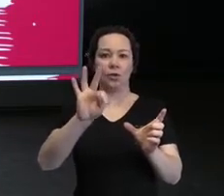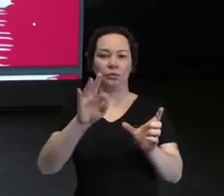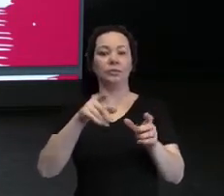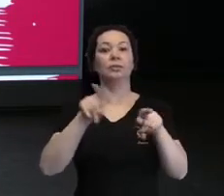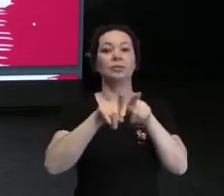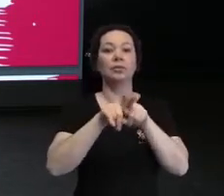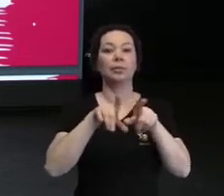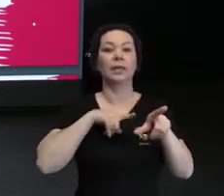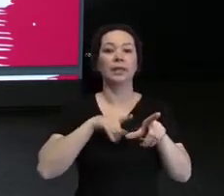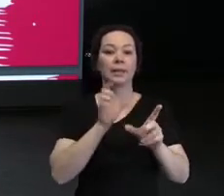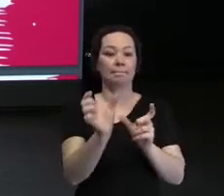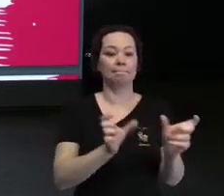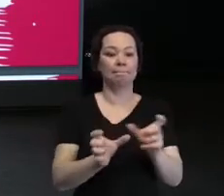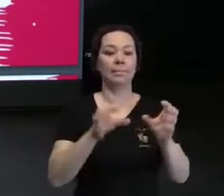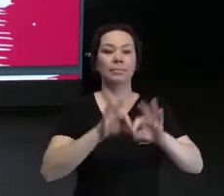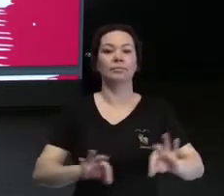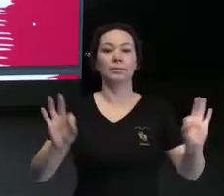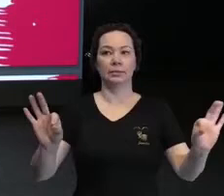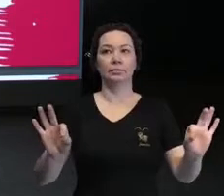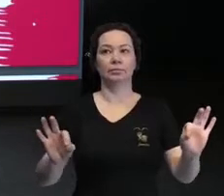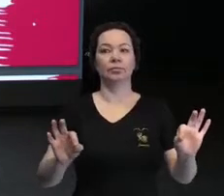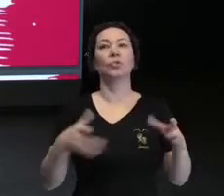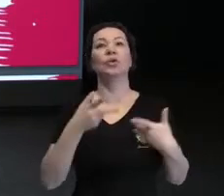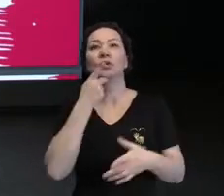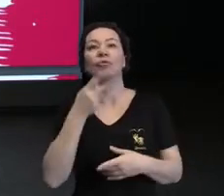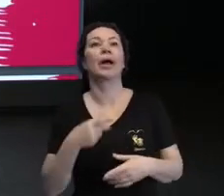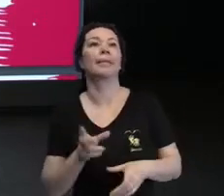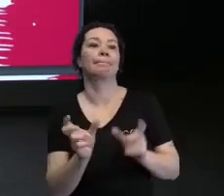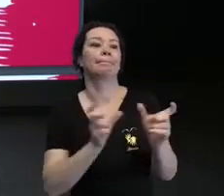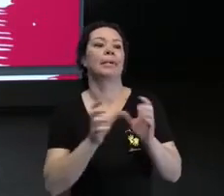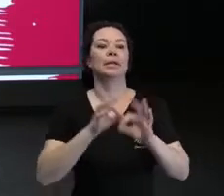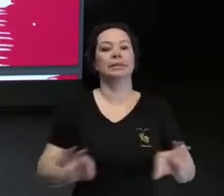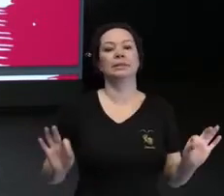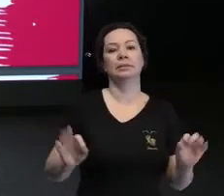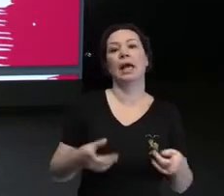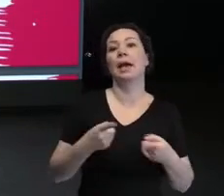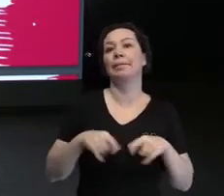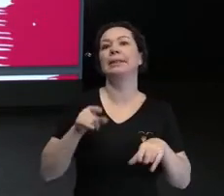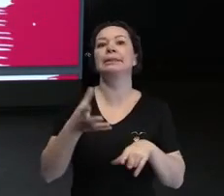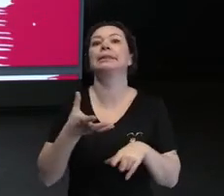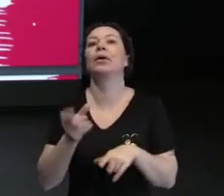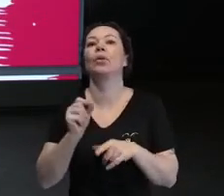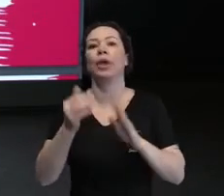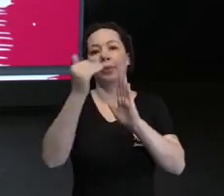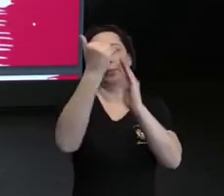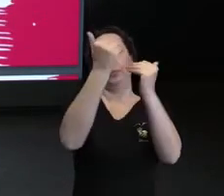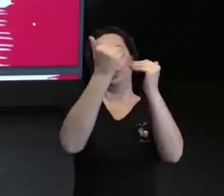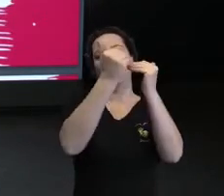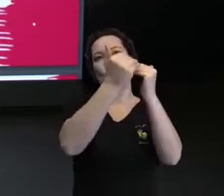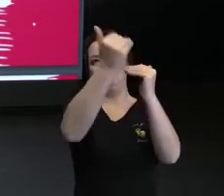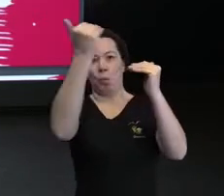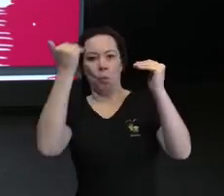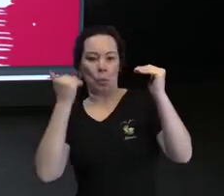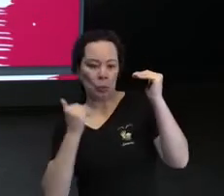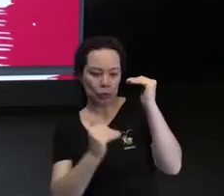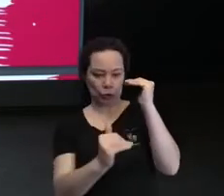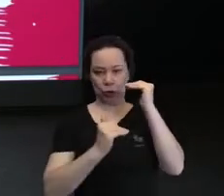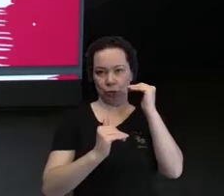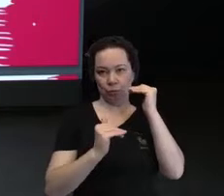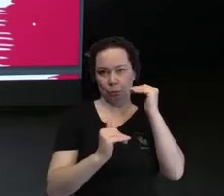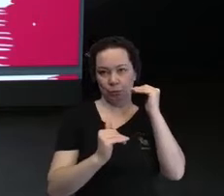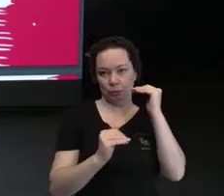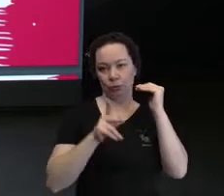simples. E quando a gente fala de palavras mais simples, muitas vezes a gente fala, a gente quer minimizar, minimizar